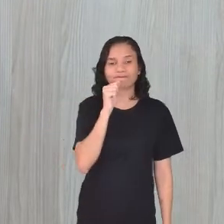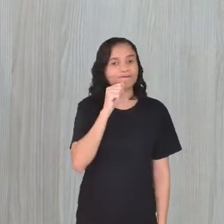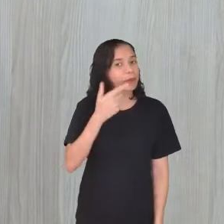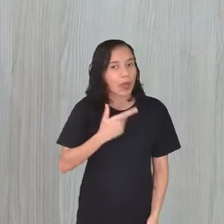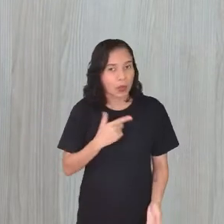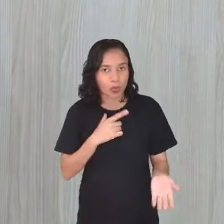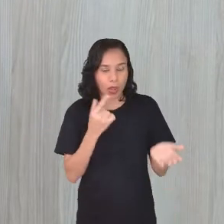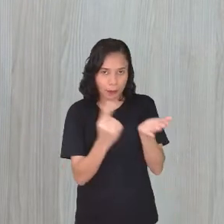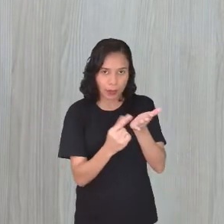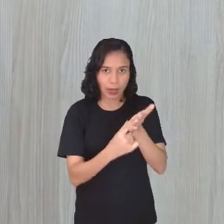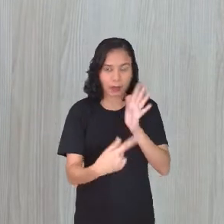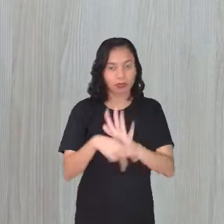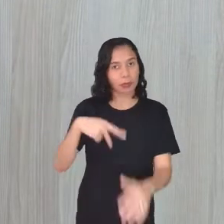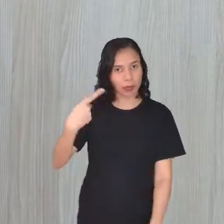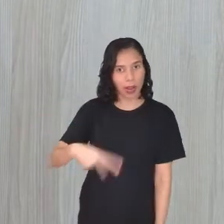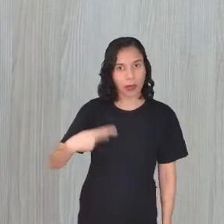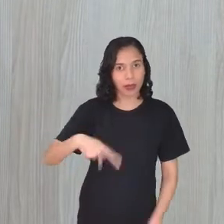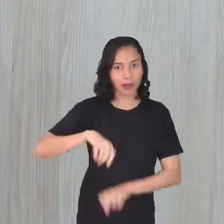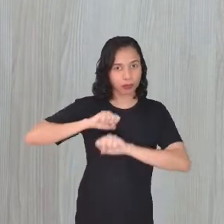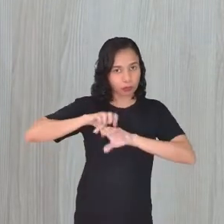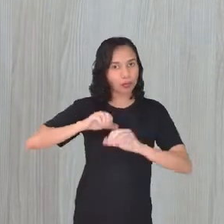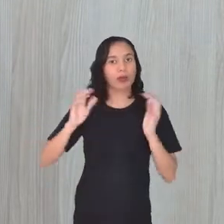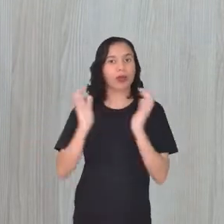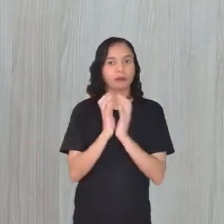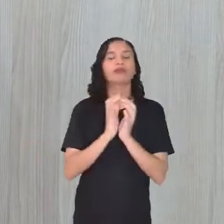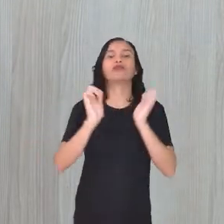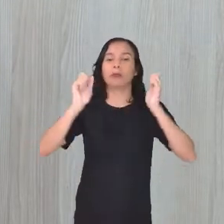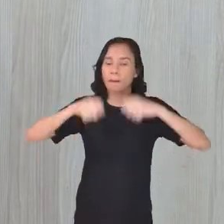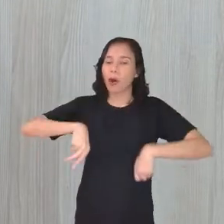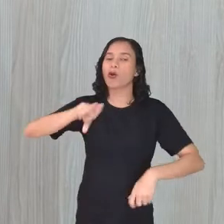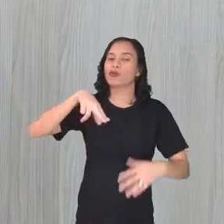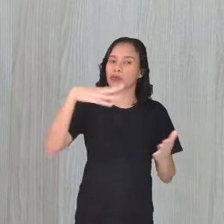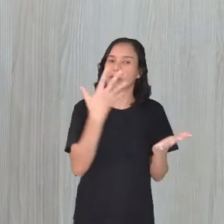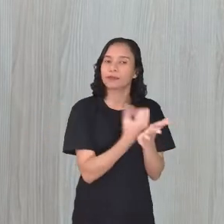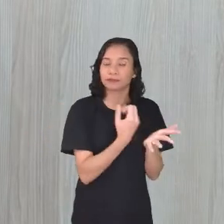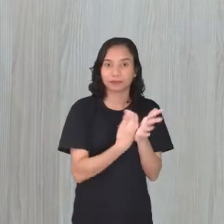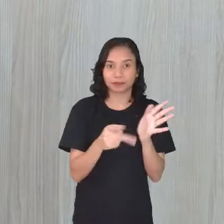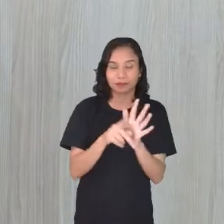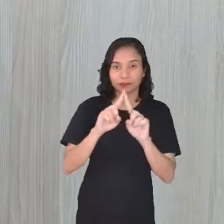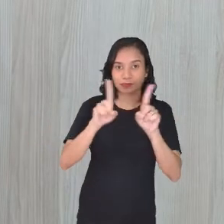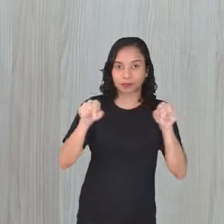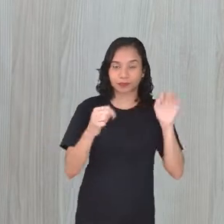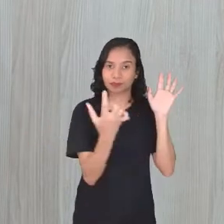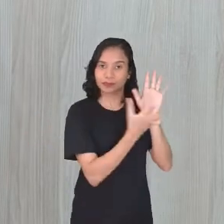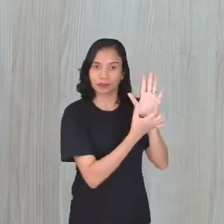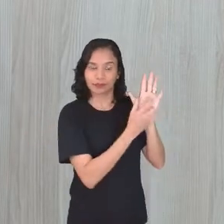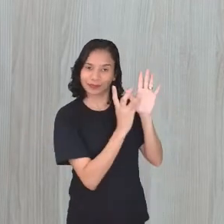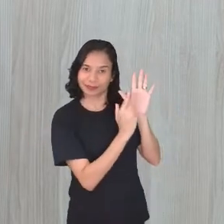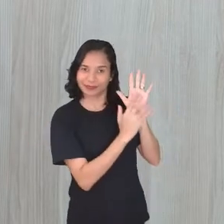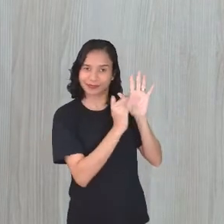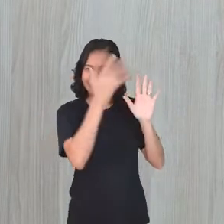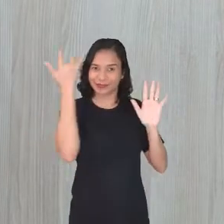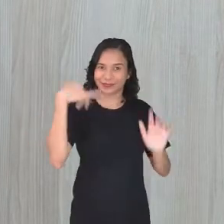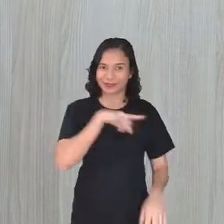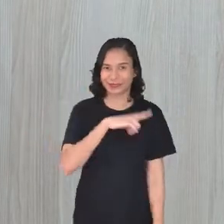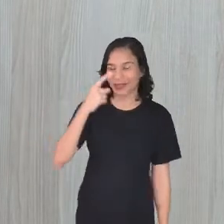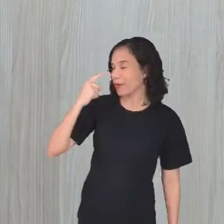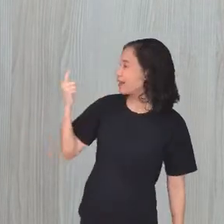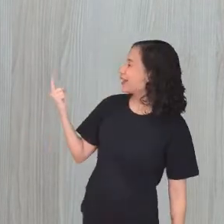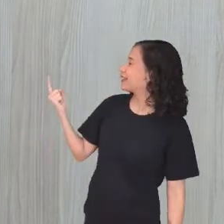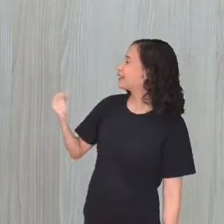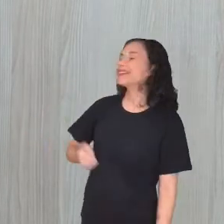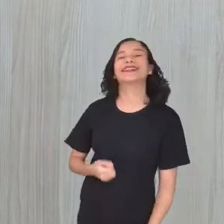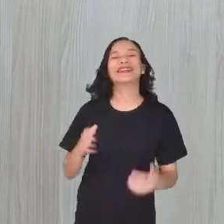aplicativo do Educa Recife, né, professora? Exato! Pode baixar! Cleitinho, joga aí, por favor, o QR Code, né, pra galera. Olha aí,